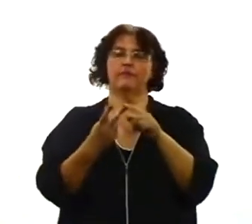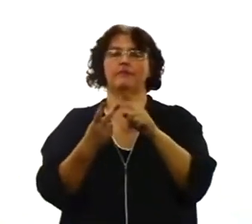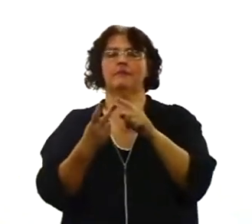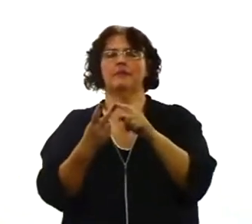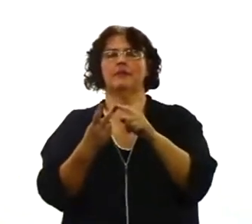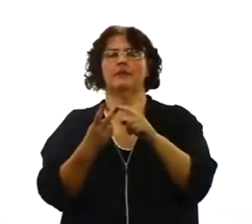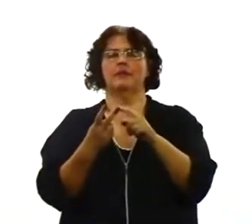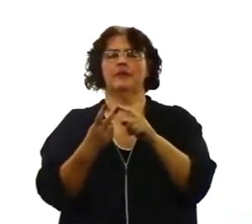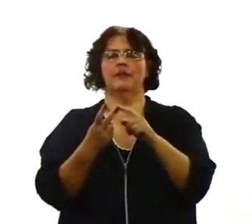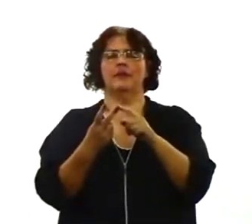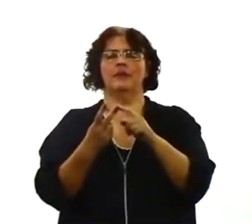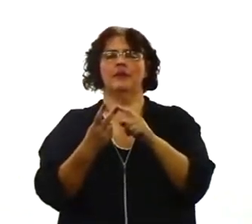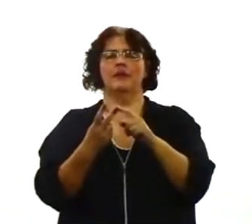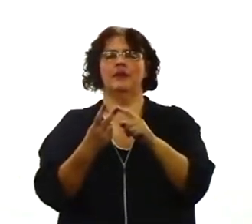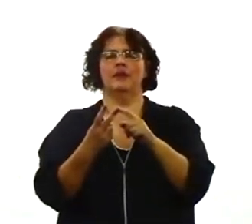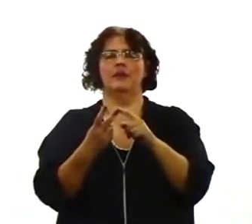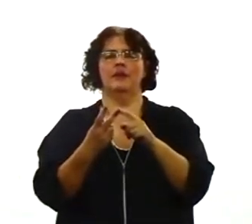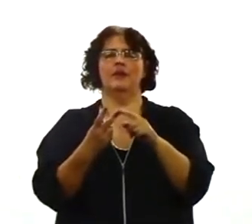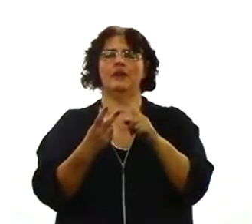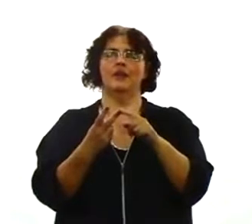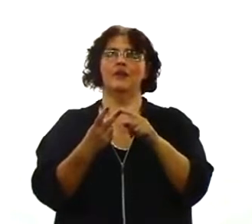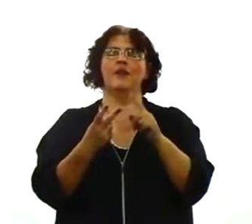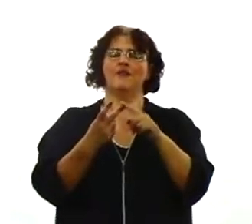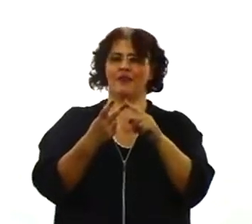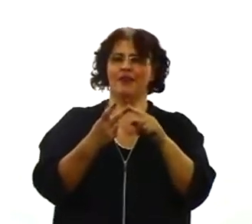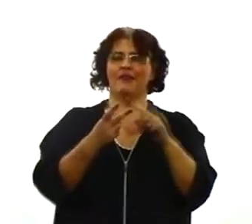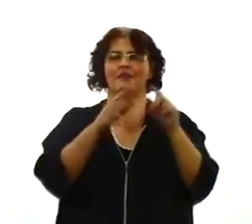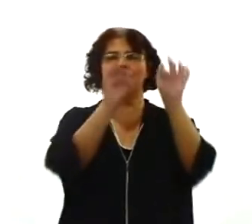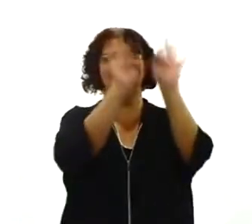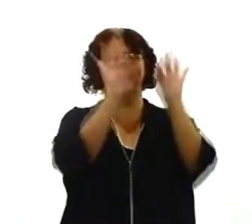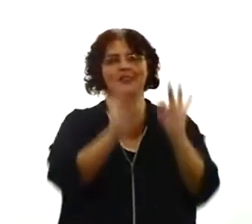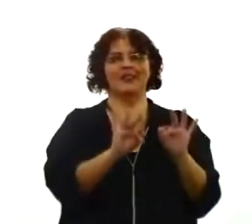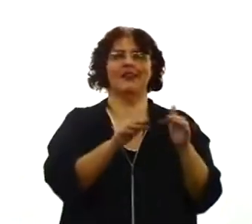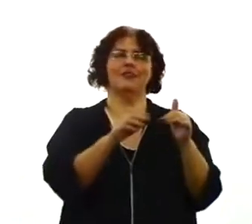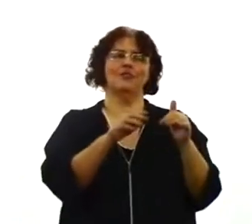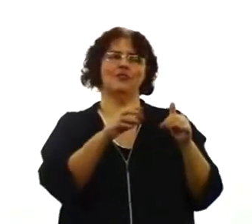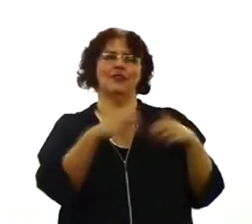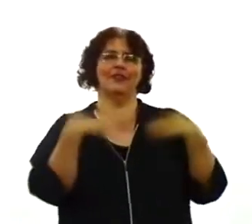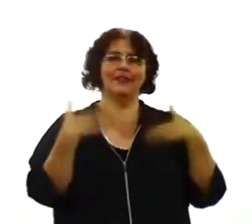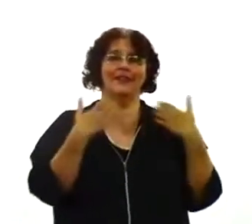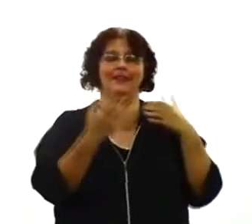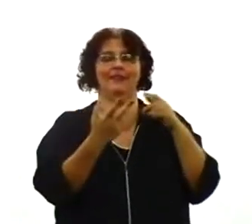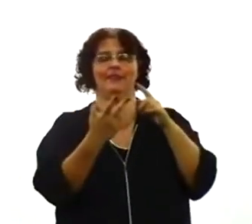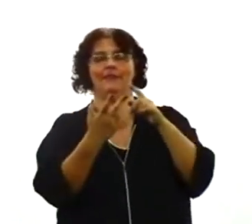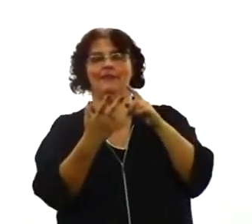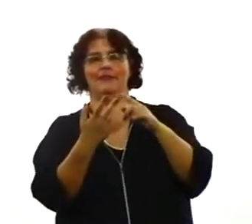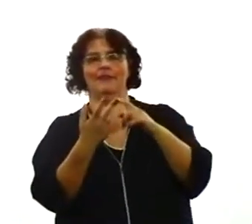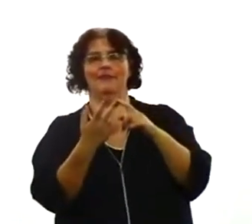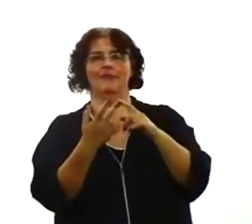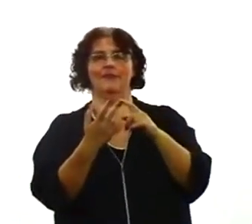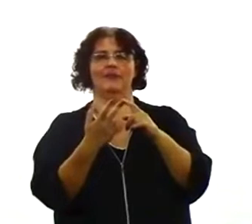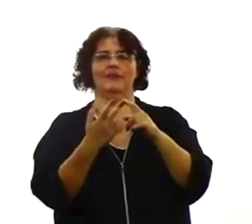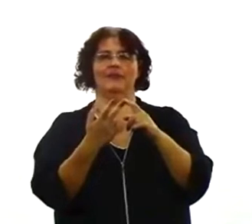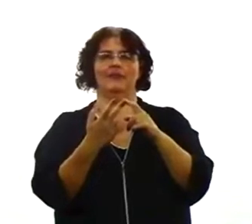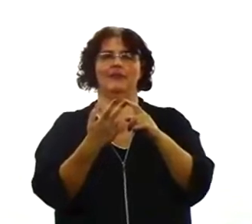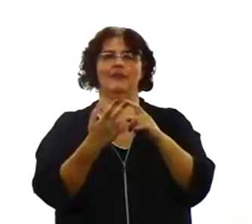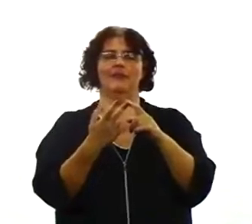Sabe quando a gente fala de felicidade e bem-aventurança? Felicidade é um estado. Um estado de muita alegria. Mas quando